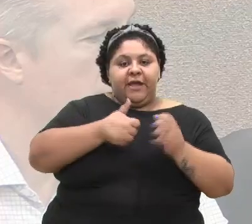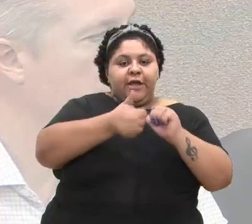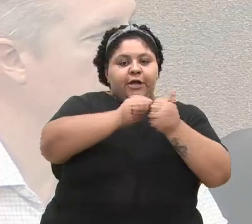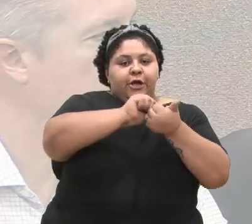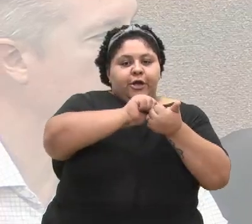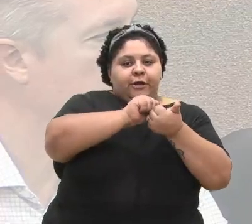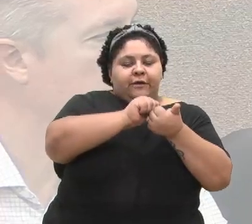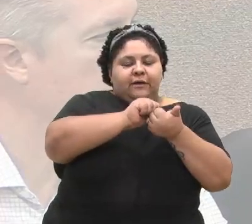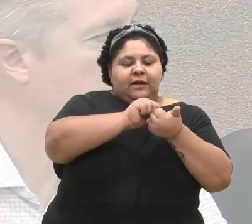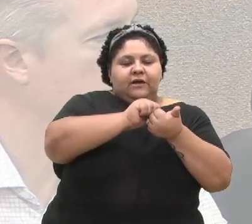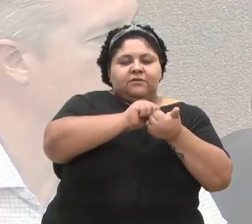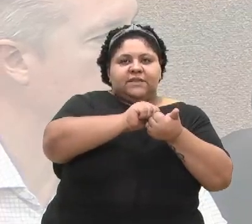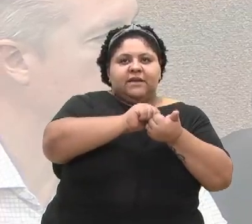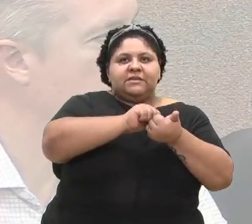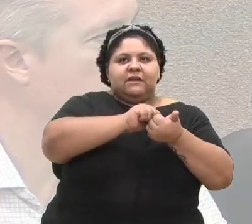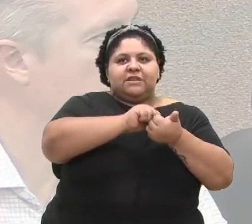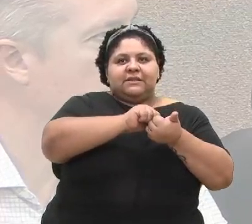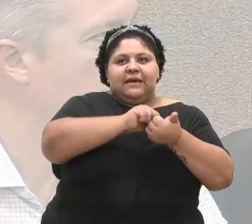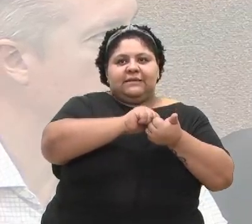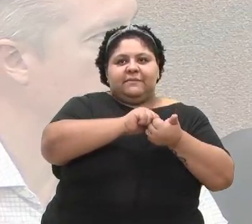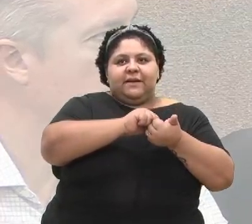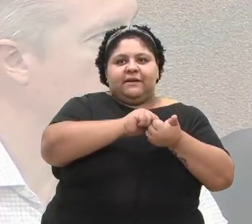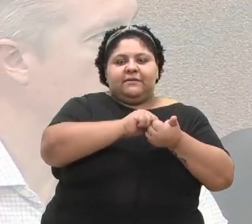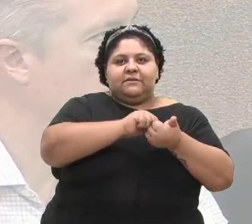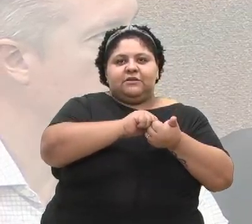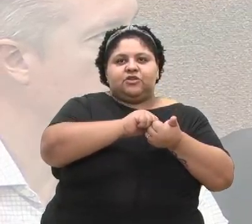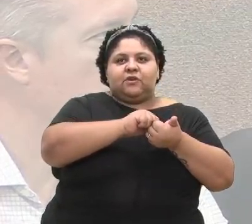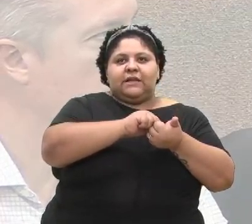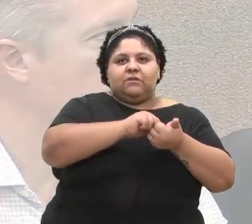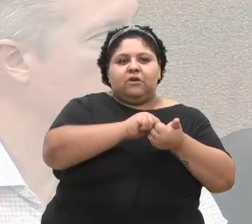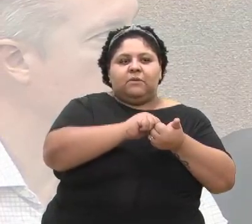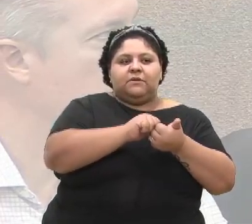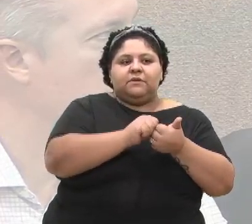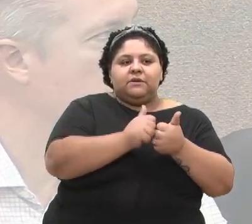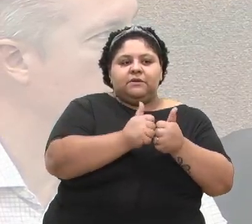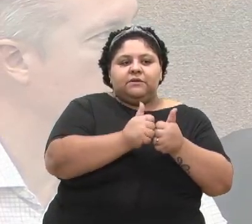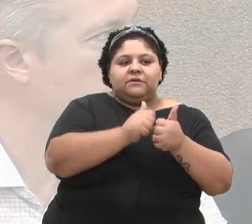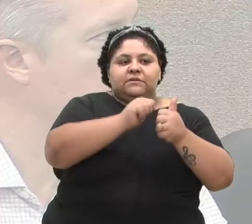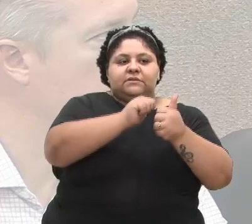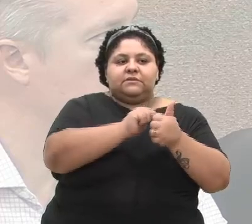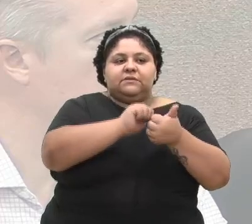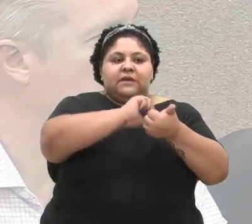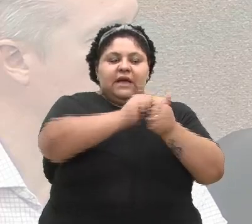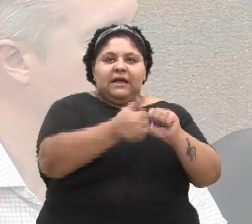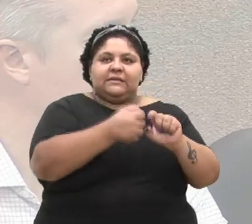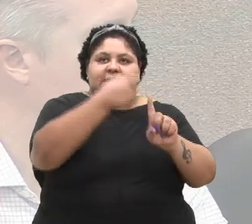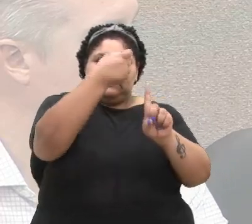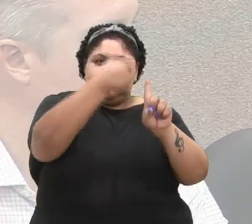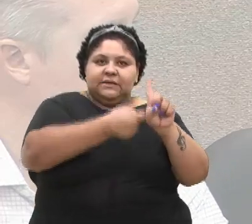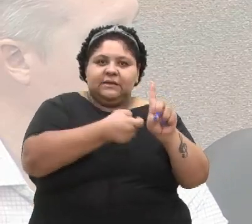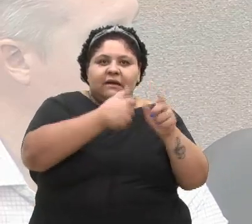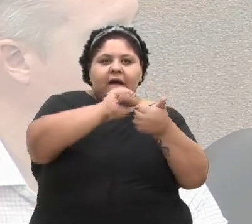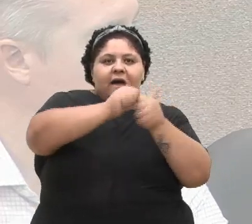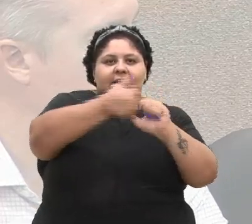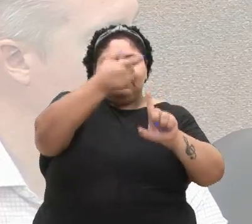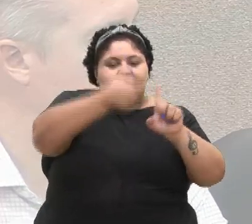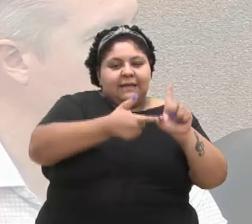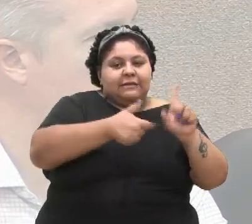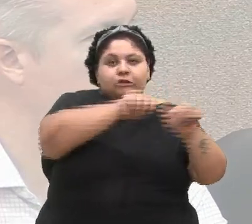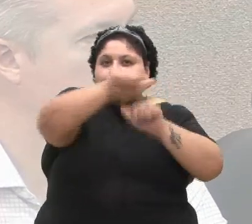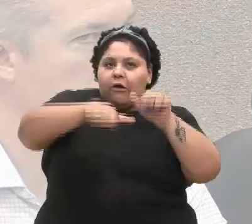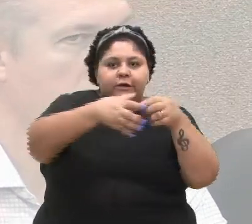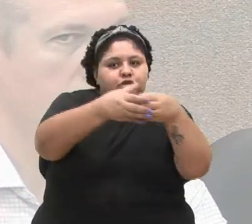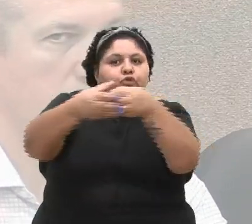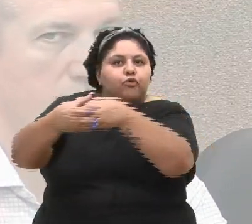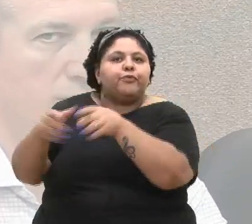troca de cidade, troca de atividade. Agora, essa moção é para que a gente esteja atento de